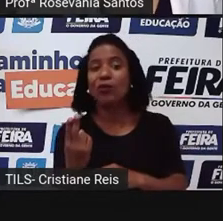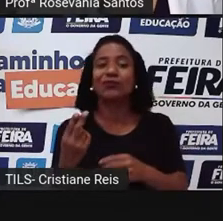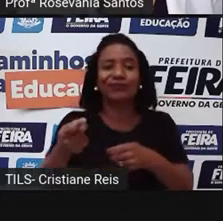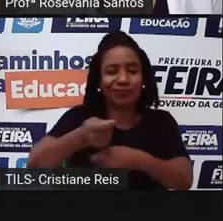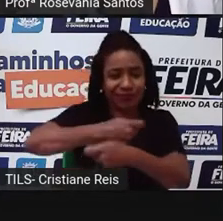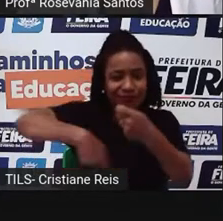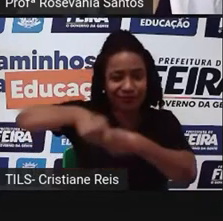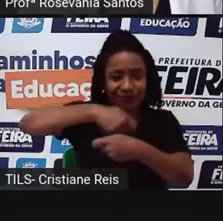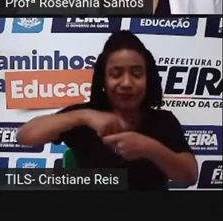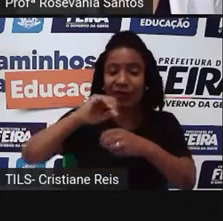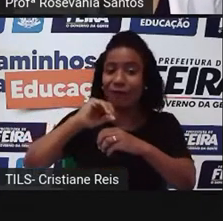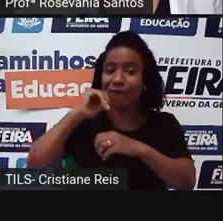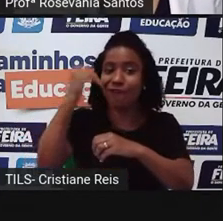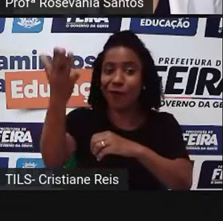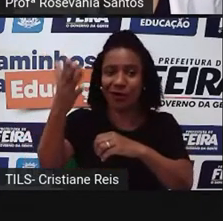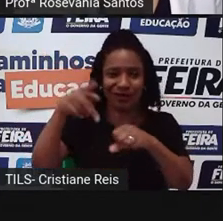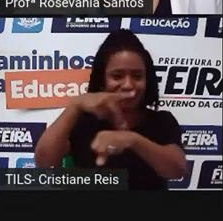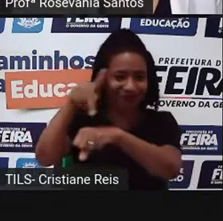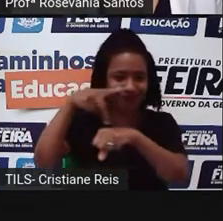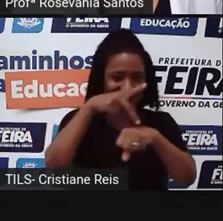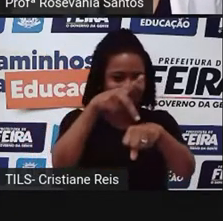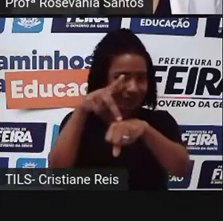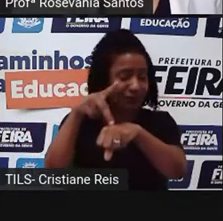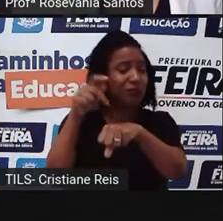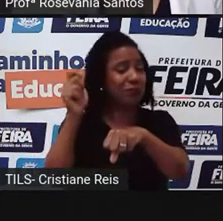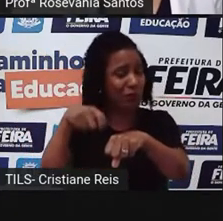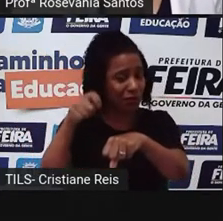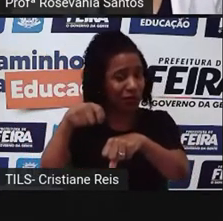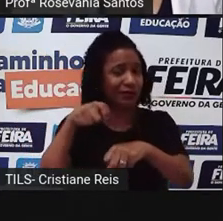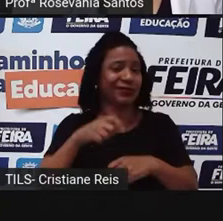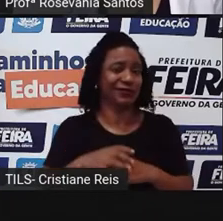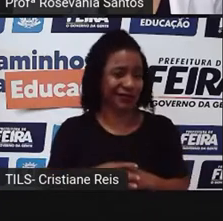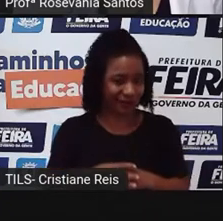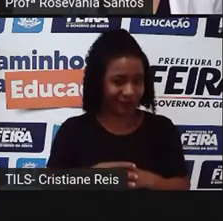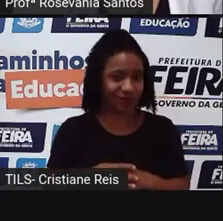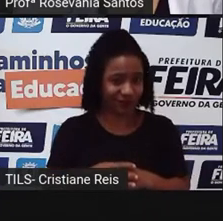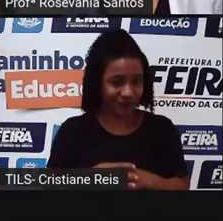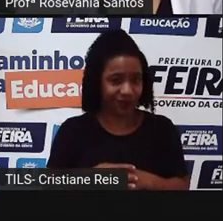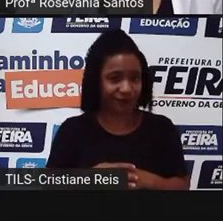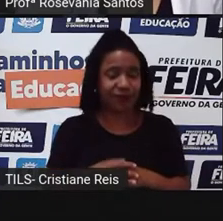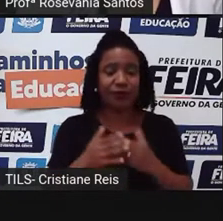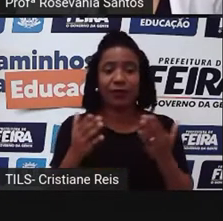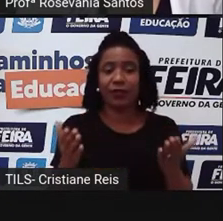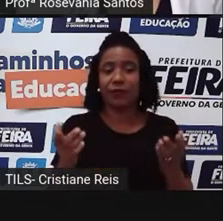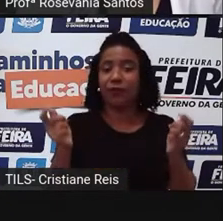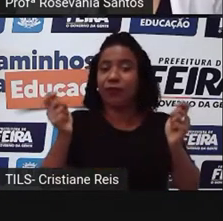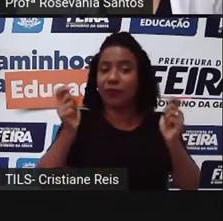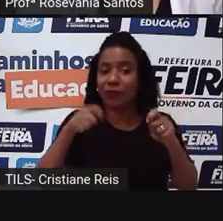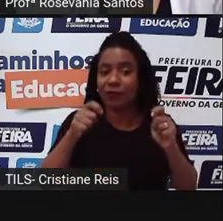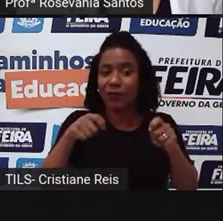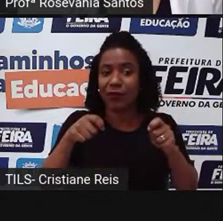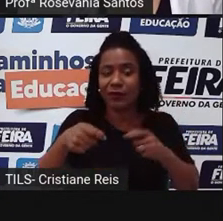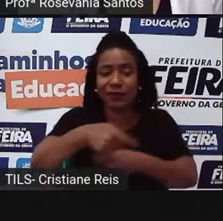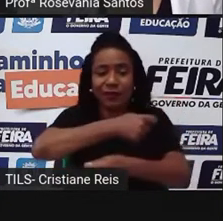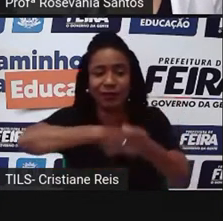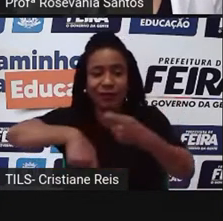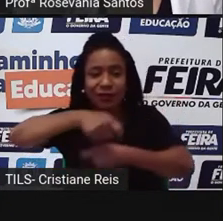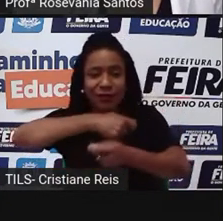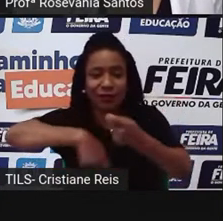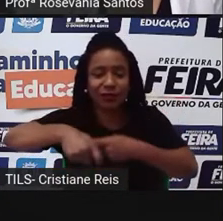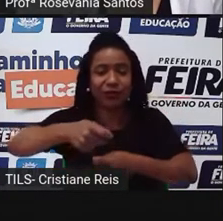vai para outros países, né? Então, essa agricultura comercial, ela vai desde, bora dizer assim,